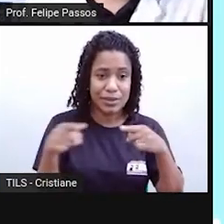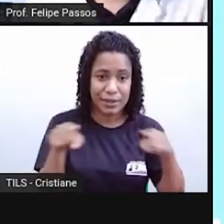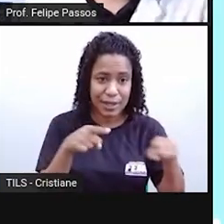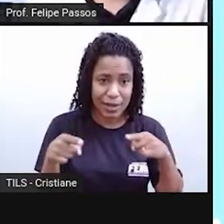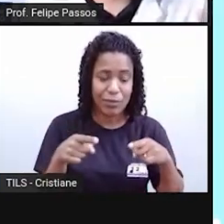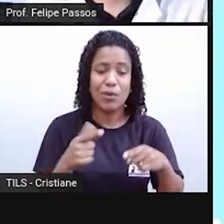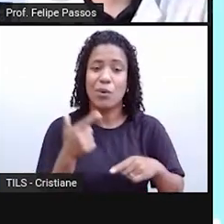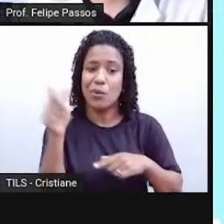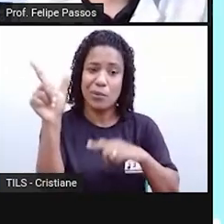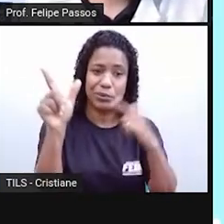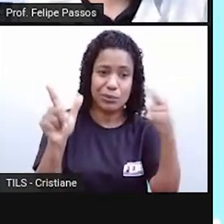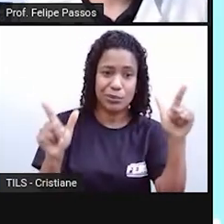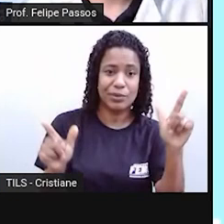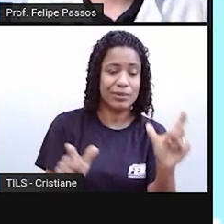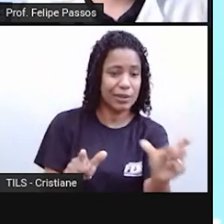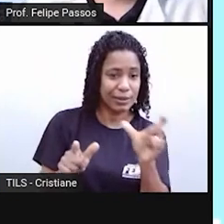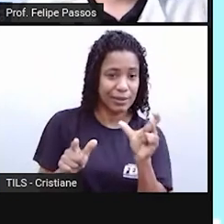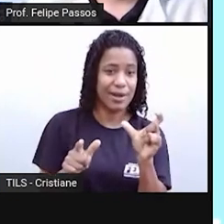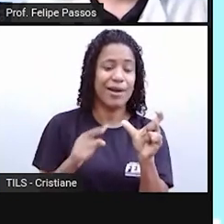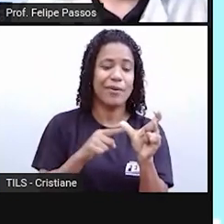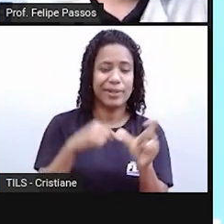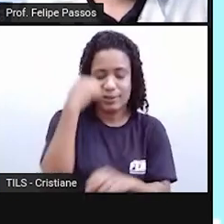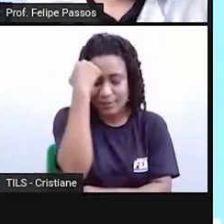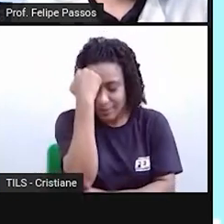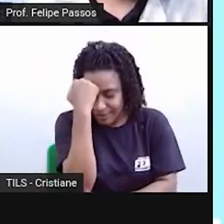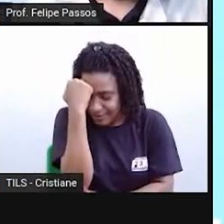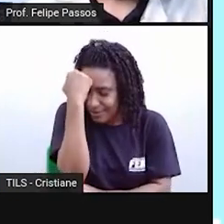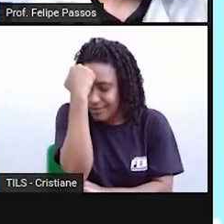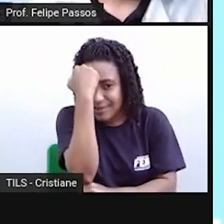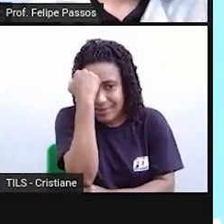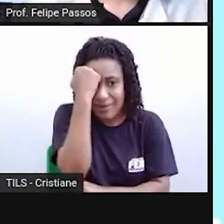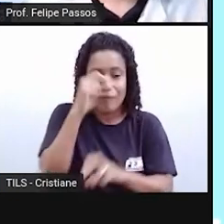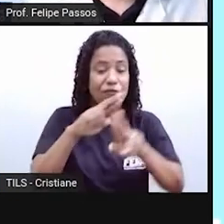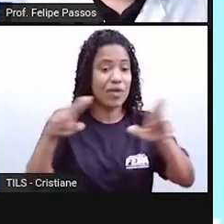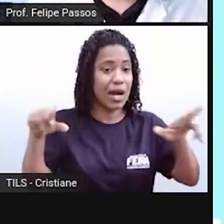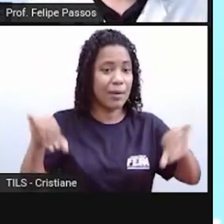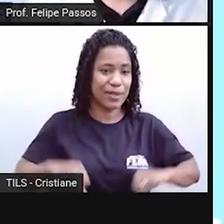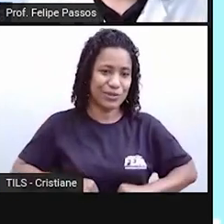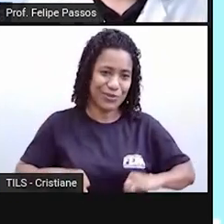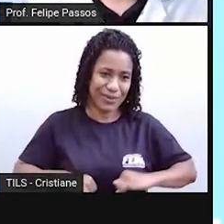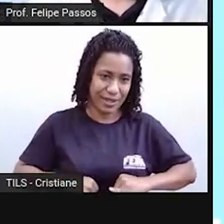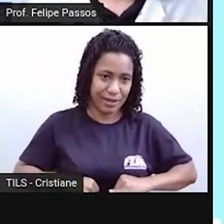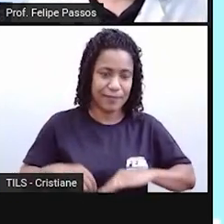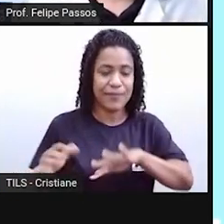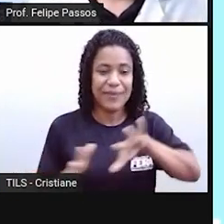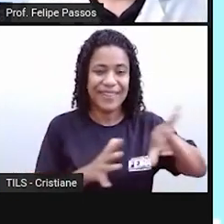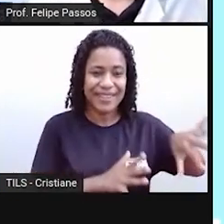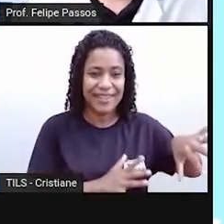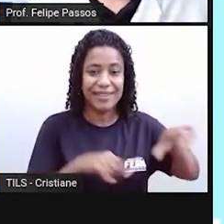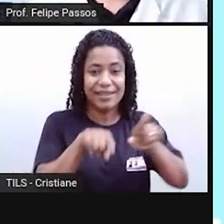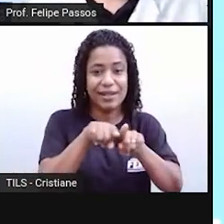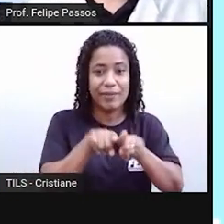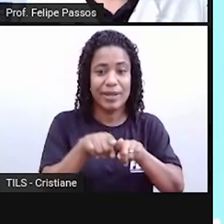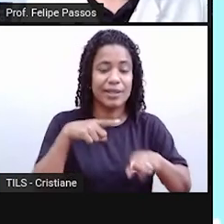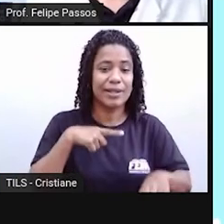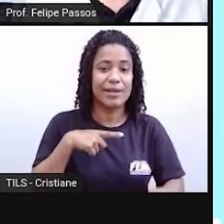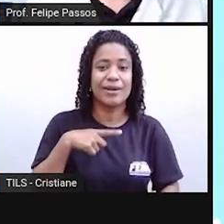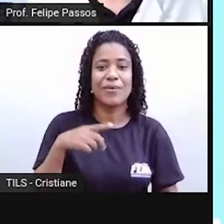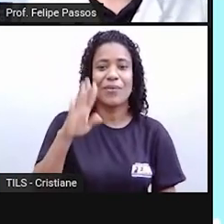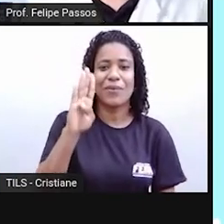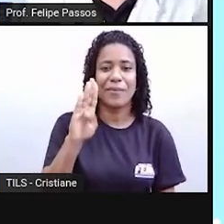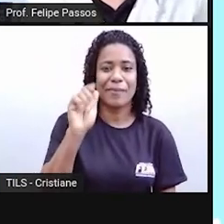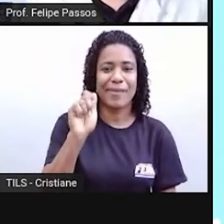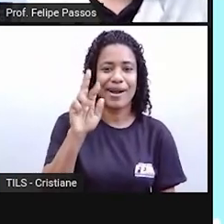outro neologismo aí, a sofrência, né? Barril. Barril é um objeto de guardar um líquido. Aqui na Bahia,